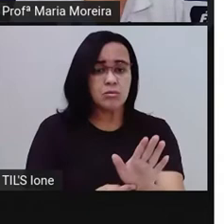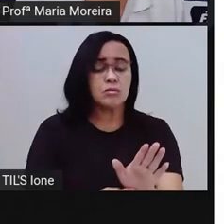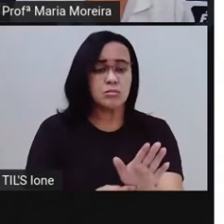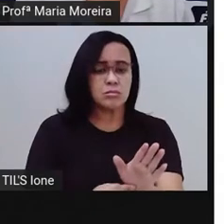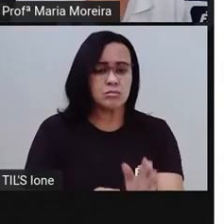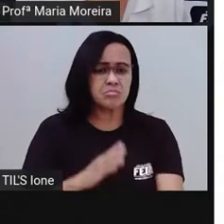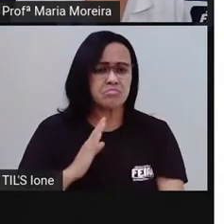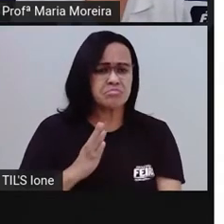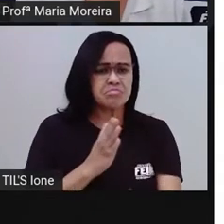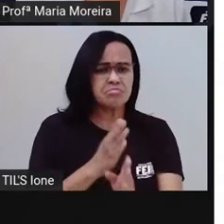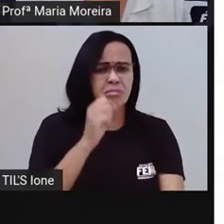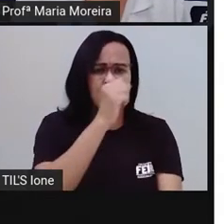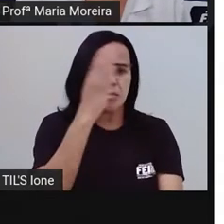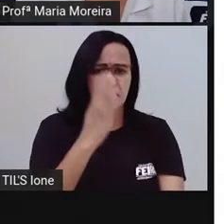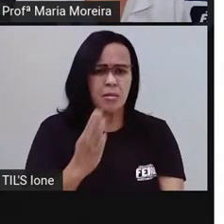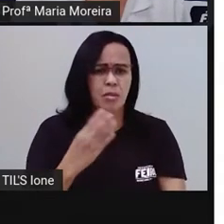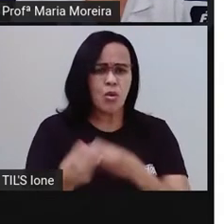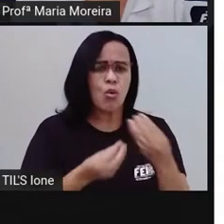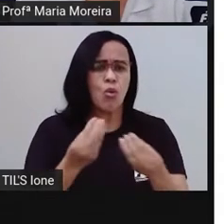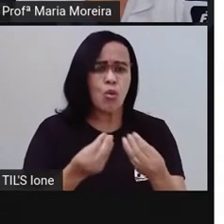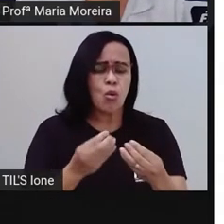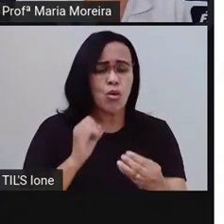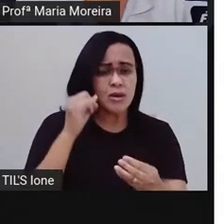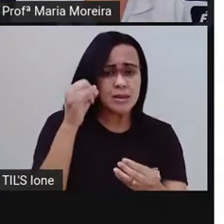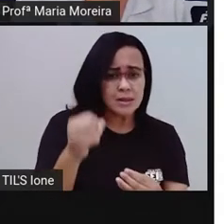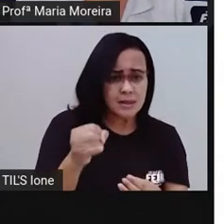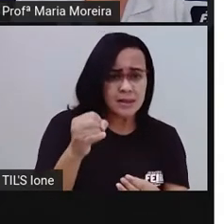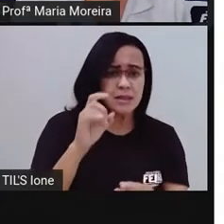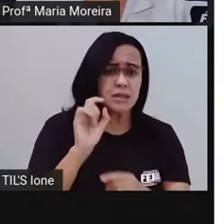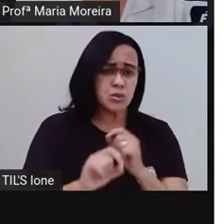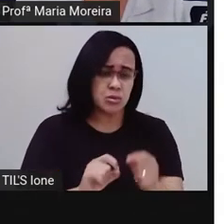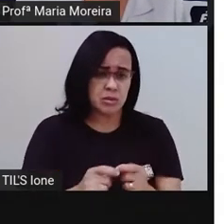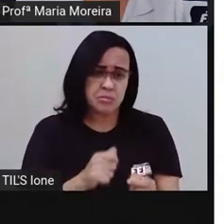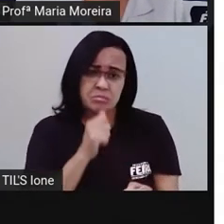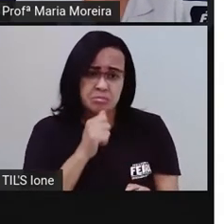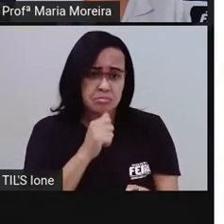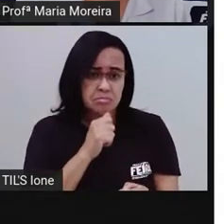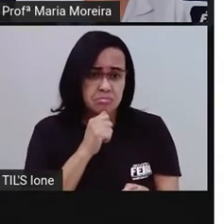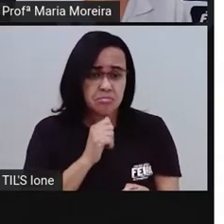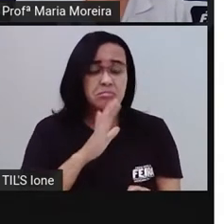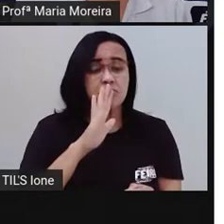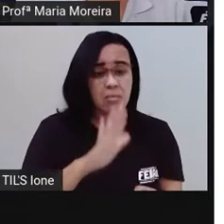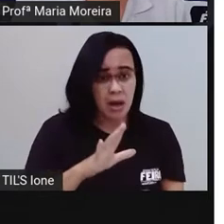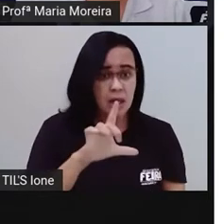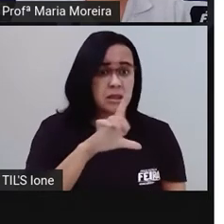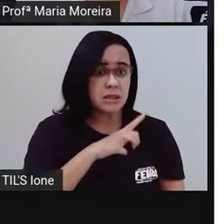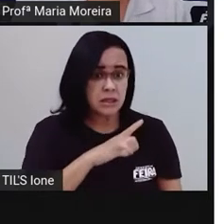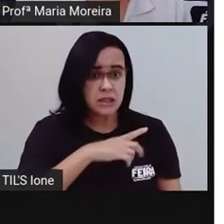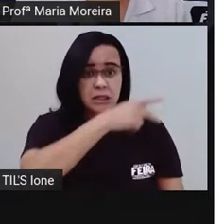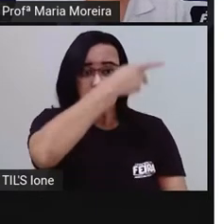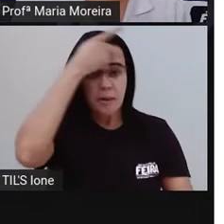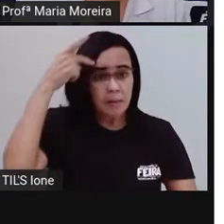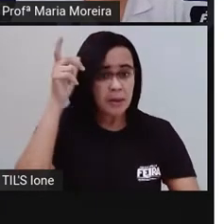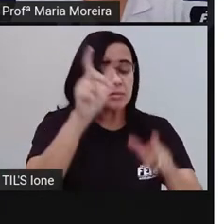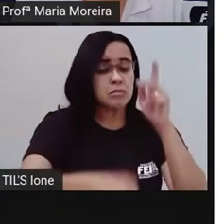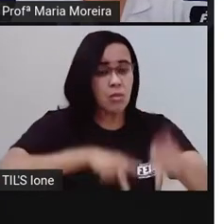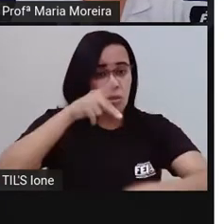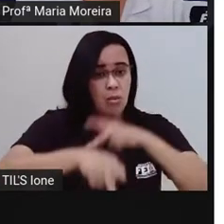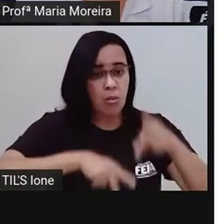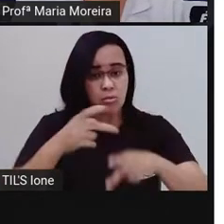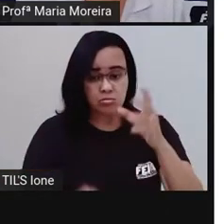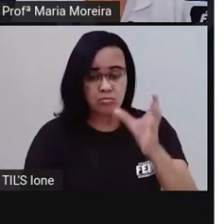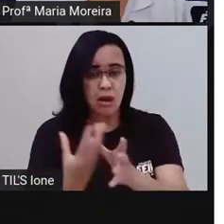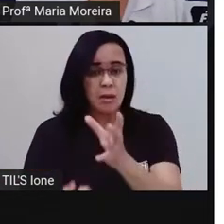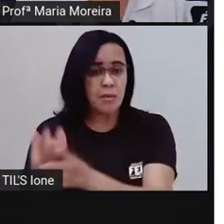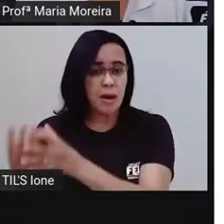descobrimento, na verdade, seria se tivesse ninguém aqui. Mas tínhamos aqui, né, os povos originários,